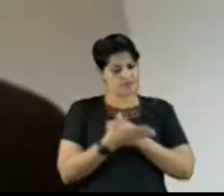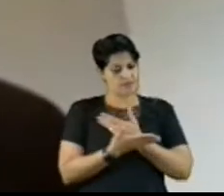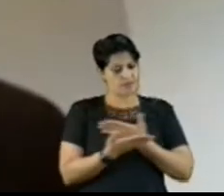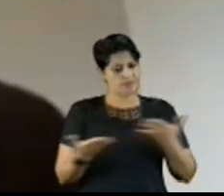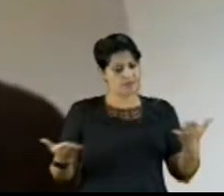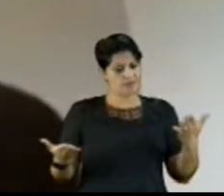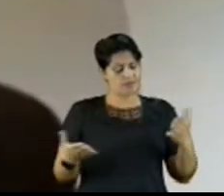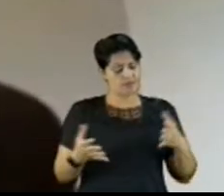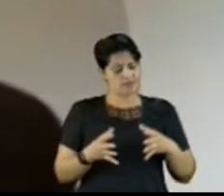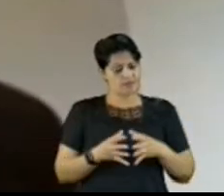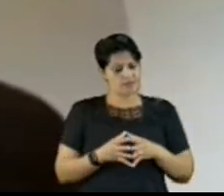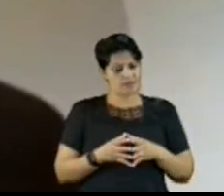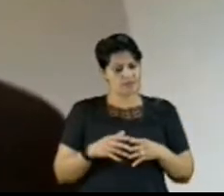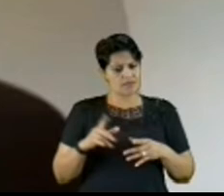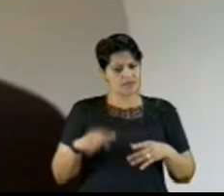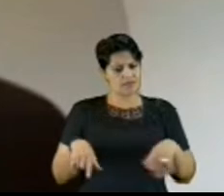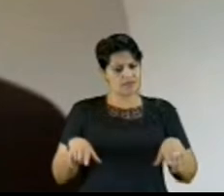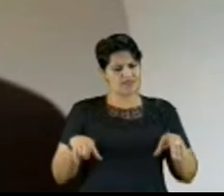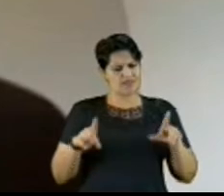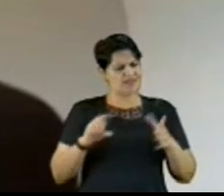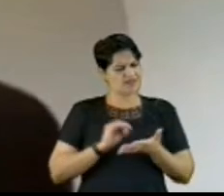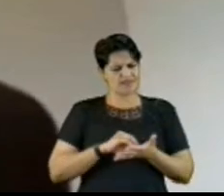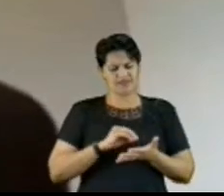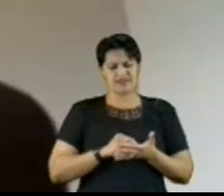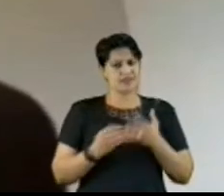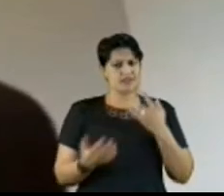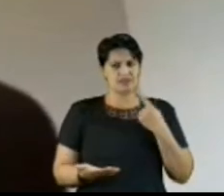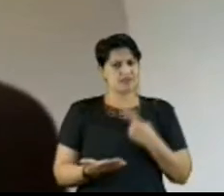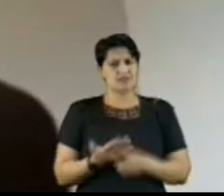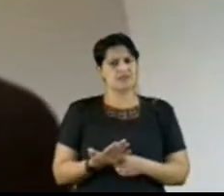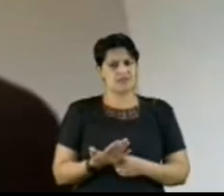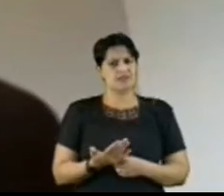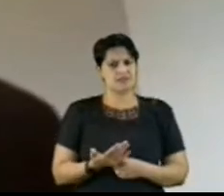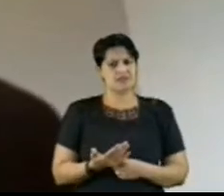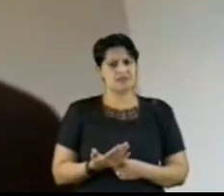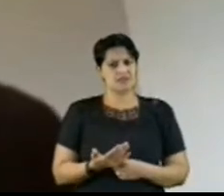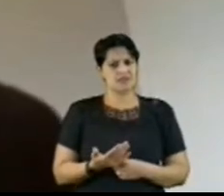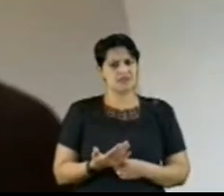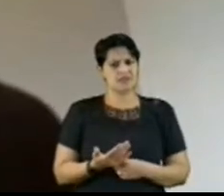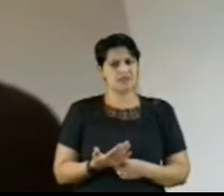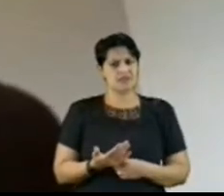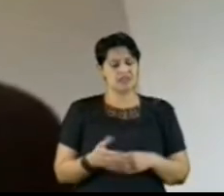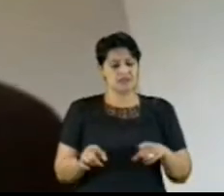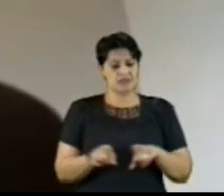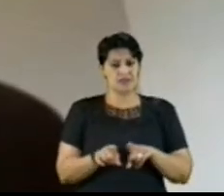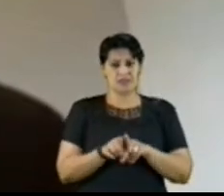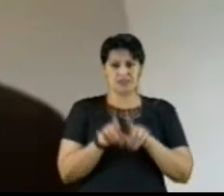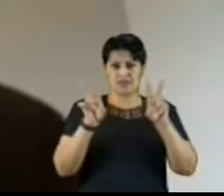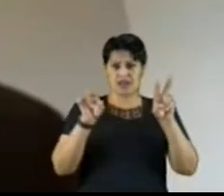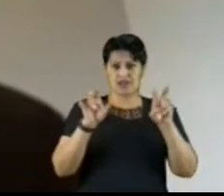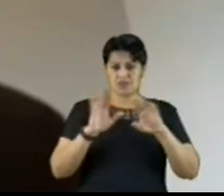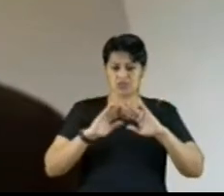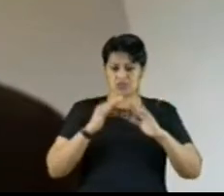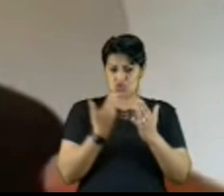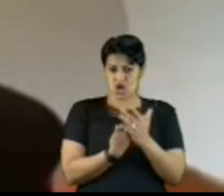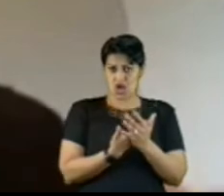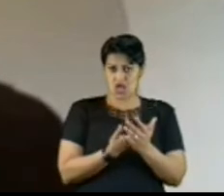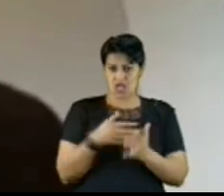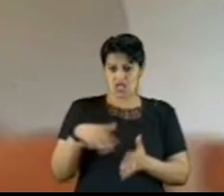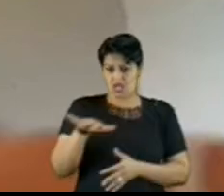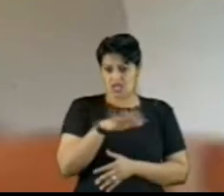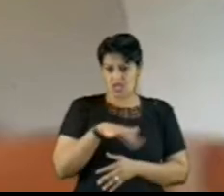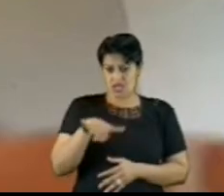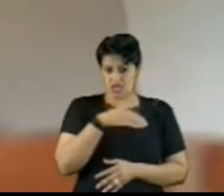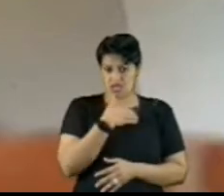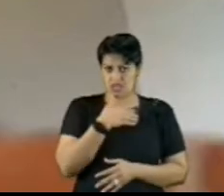sobre a audiência de compromissos relacionados à conectividade das escolas públicas, tema aqui, já